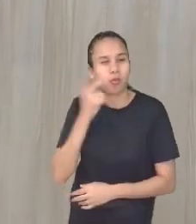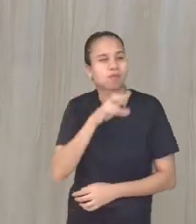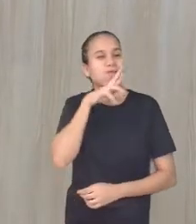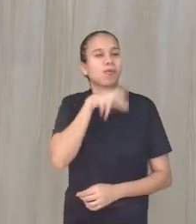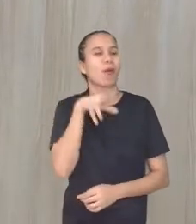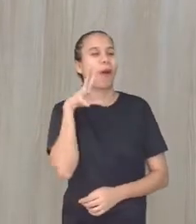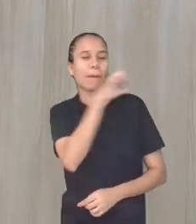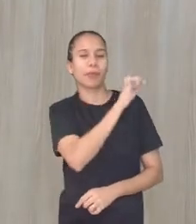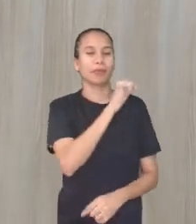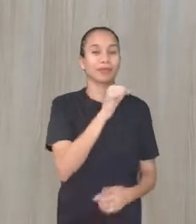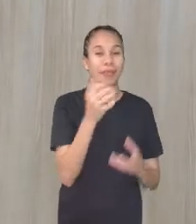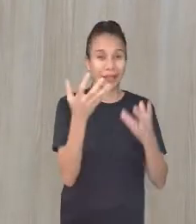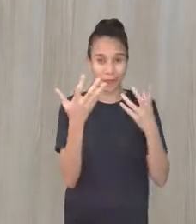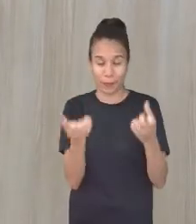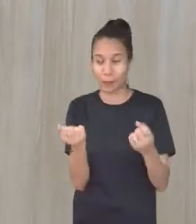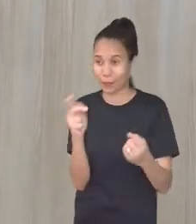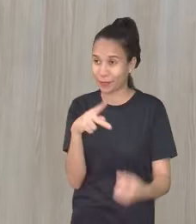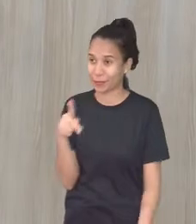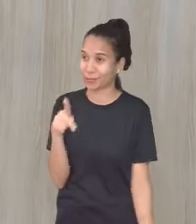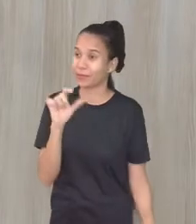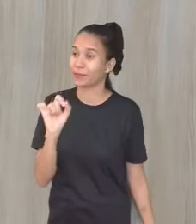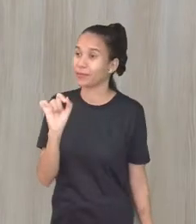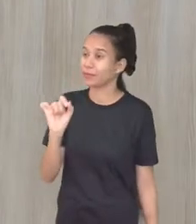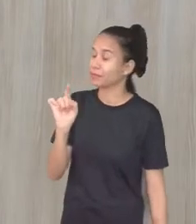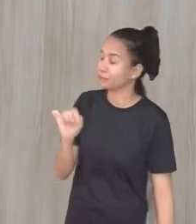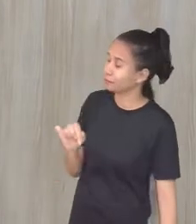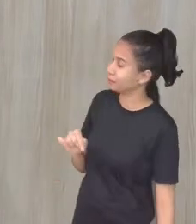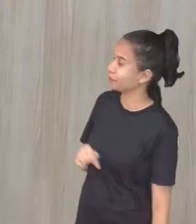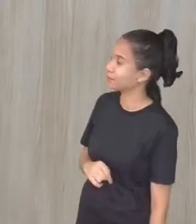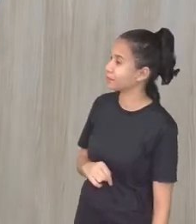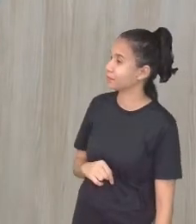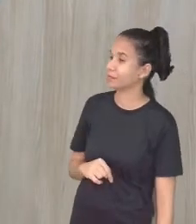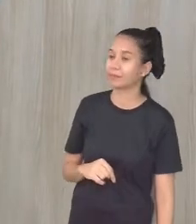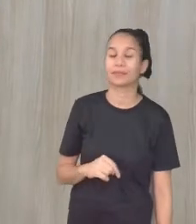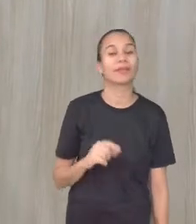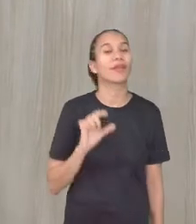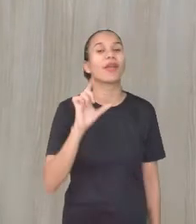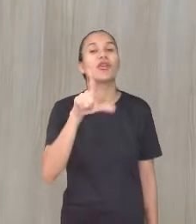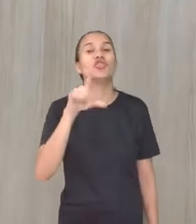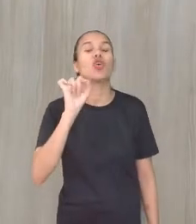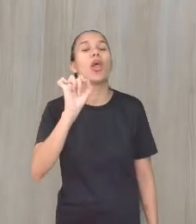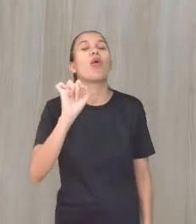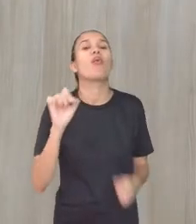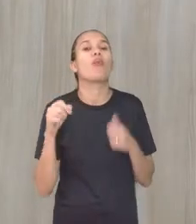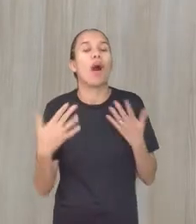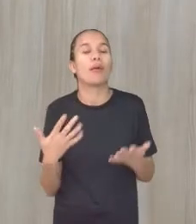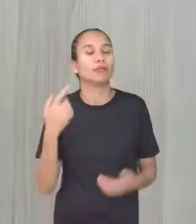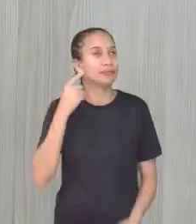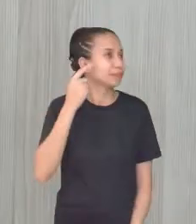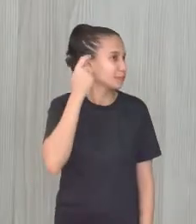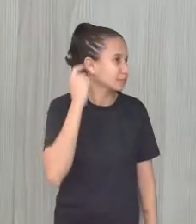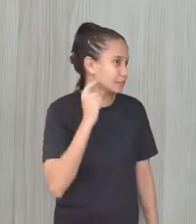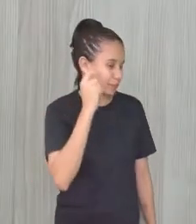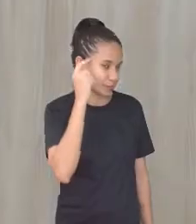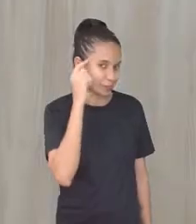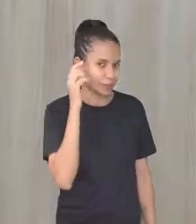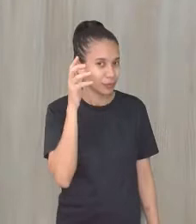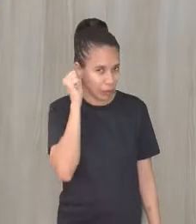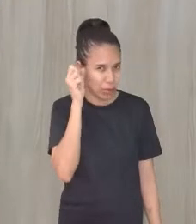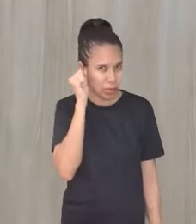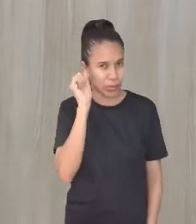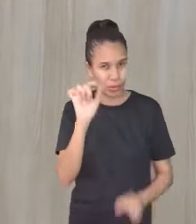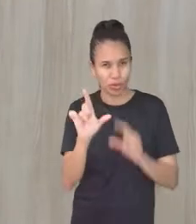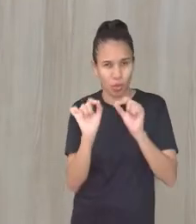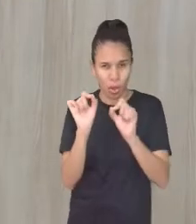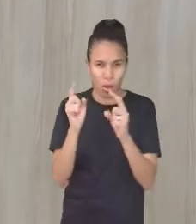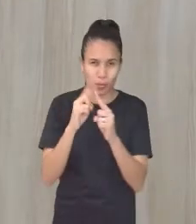rapidinho. Vamos lá, professora Cláudia. Qual é o sentido que você vai escolher? A audição. A professora Cláudia vai